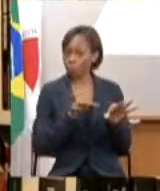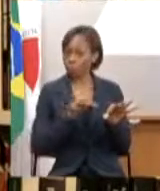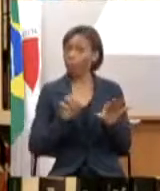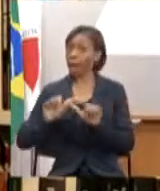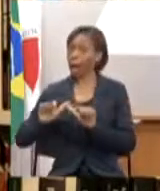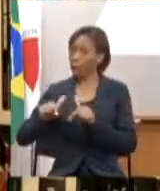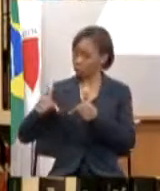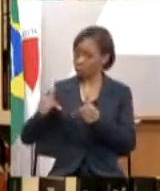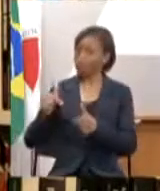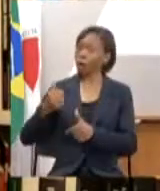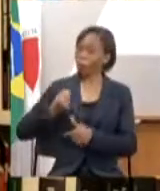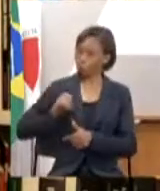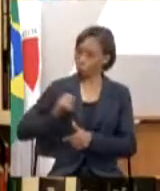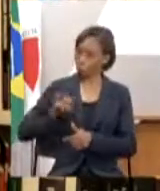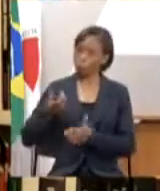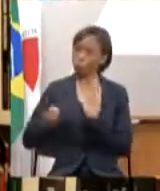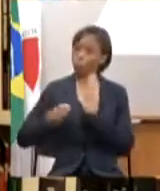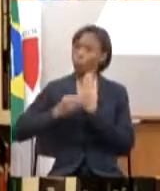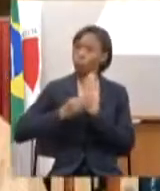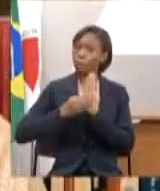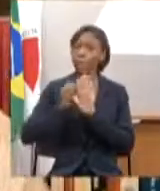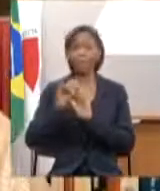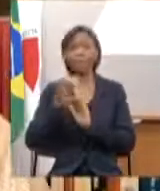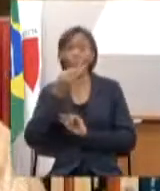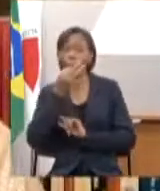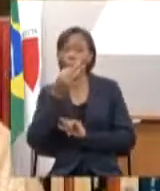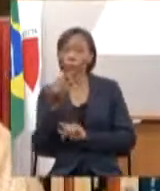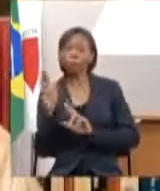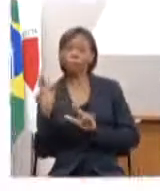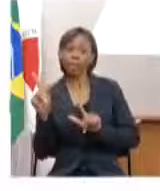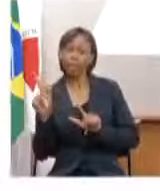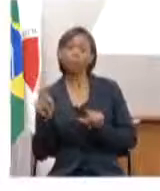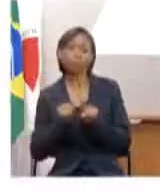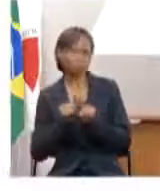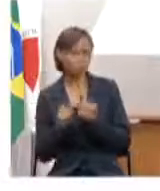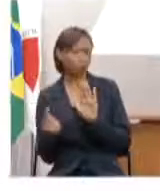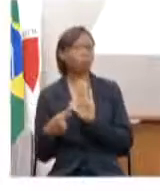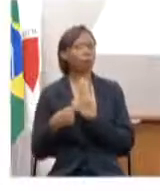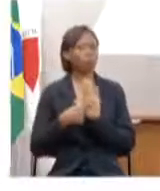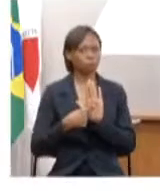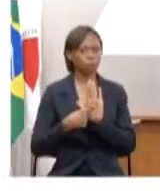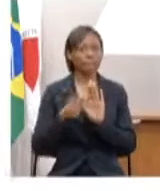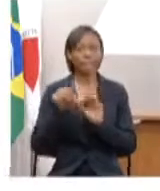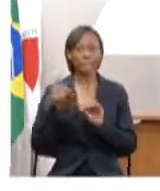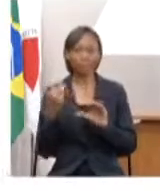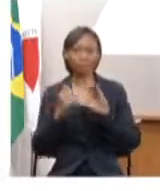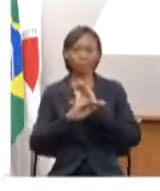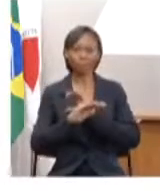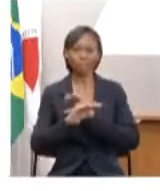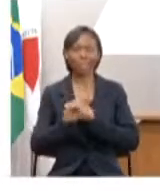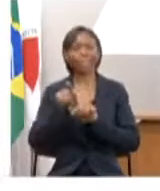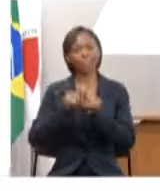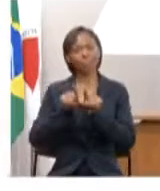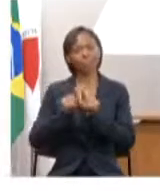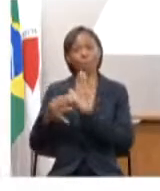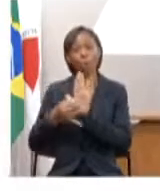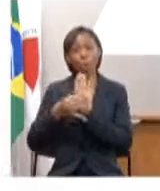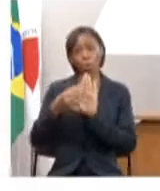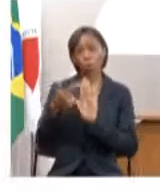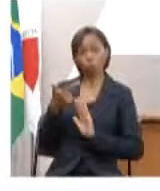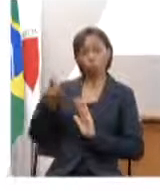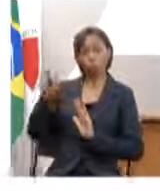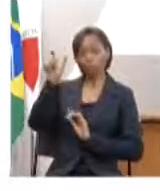ou se está propondo algo que não está previsto. Aí, é só enviar. Você também pode opinar sobre as sugestões enviadas por outras